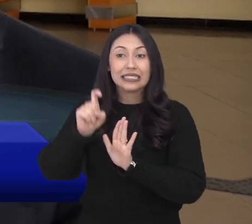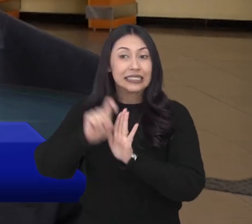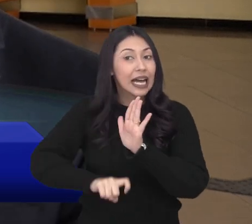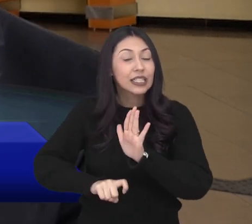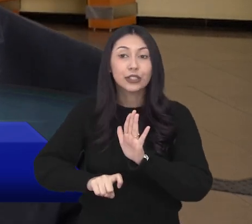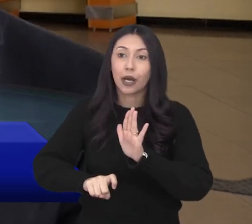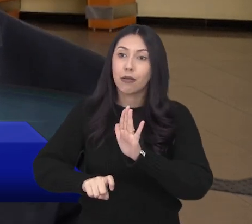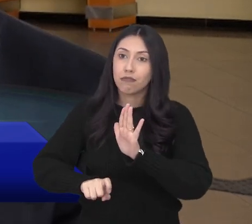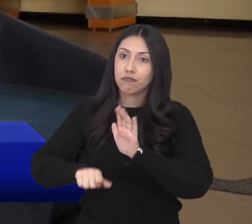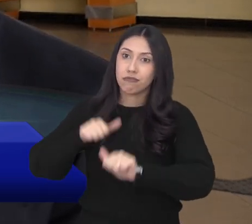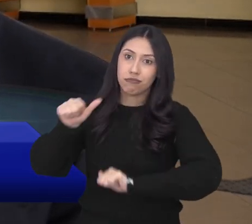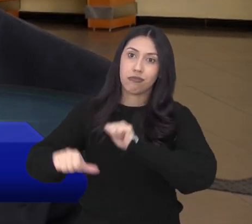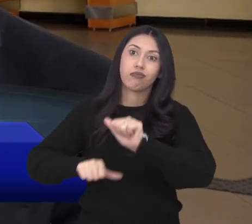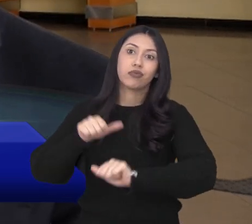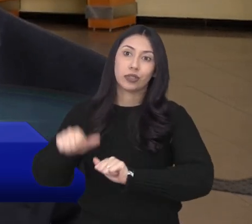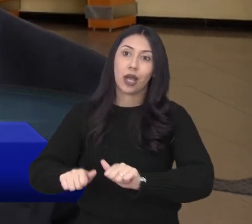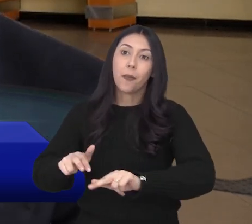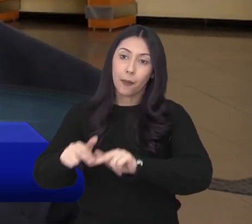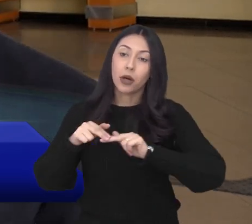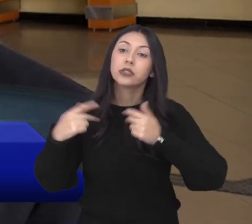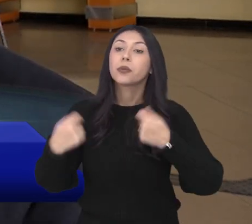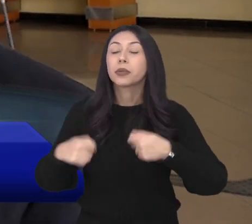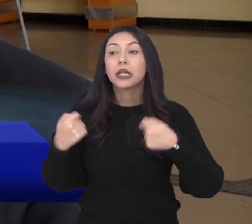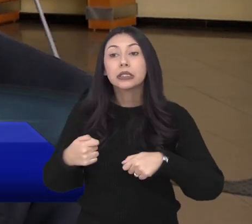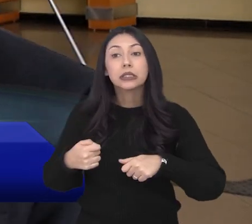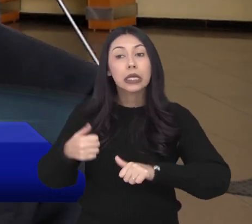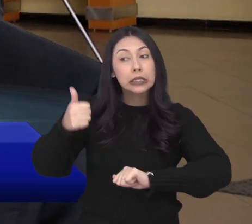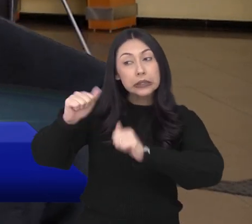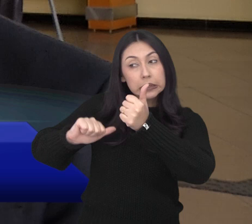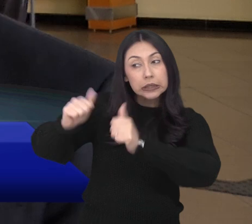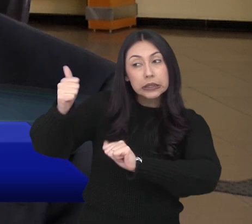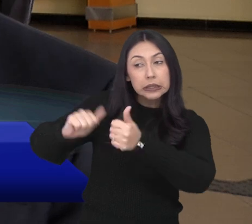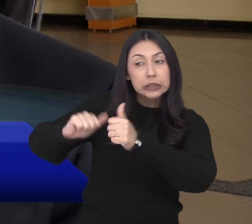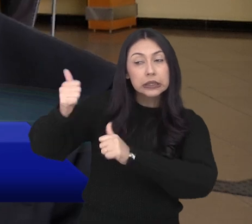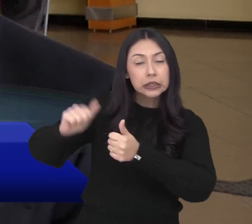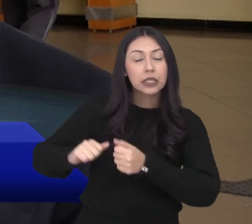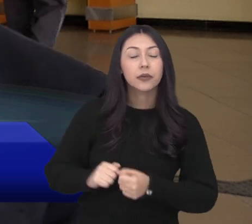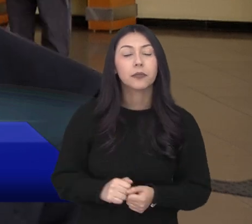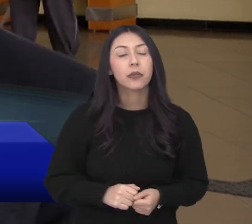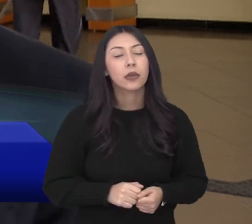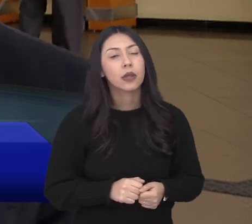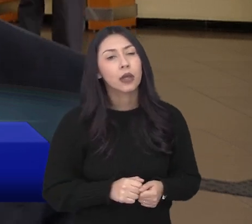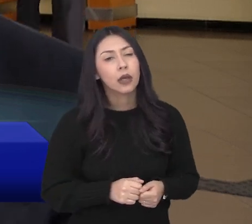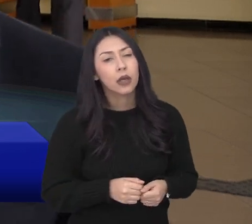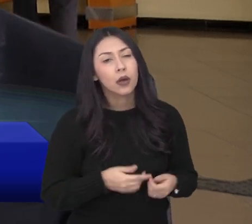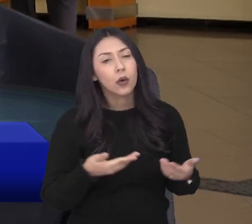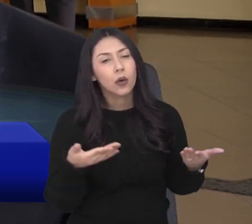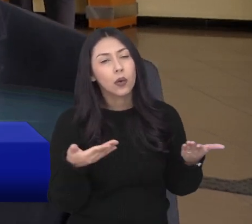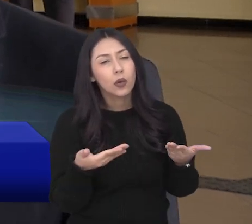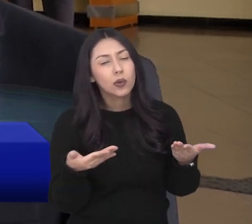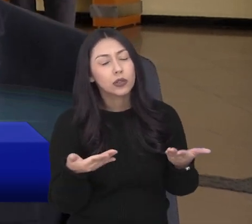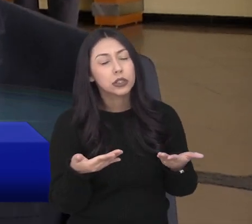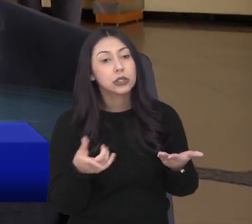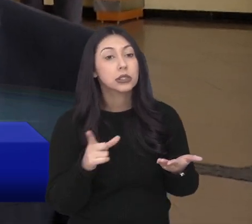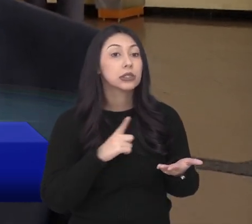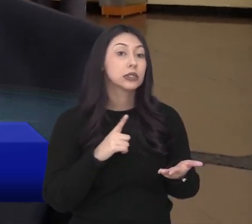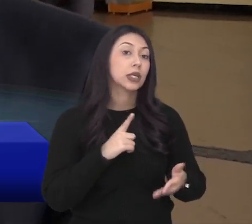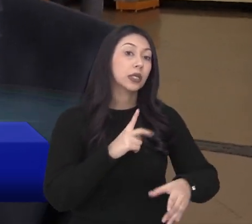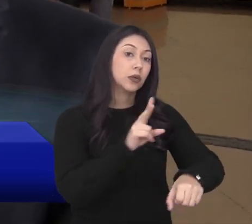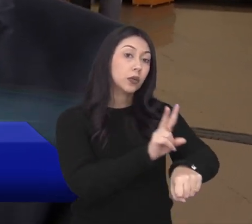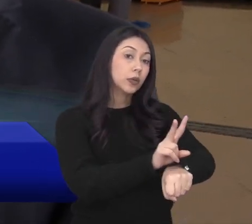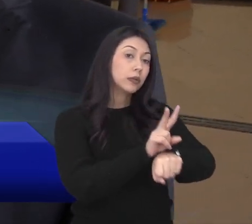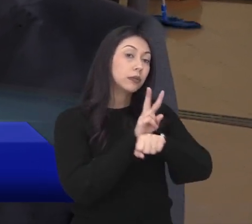a duração. Então é muito importante analisar caso a caso, porque varia bastante. E Valdir, hoje em dia,